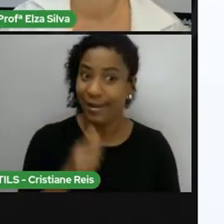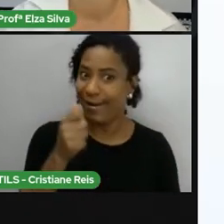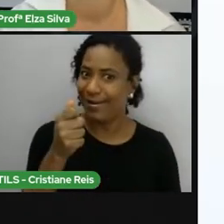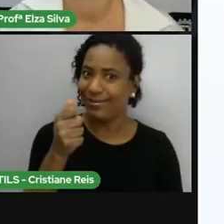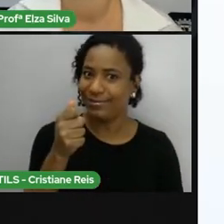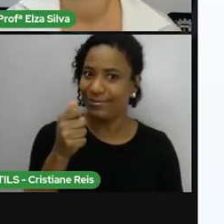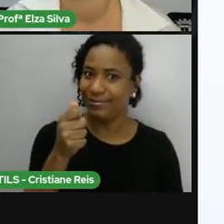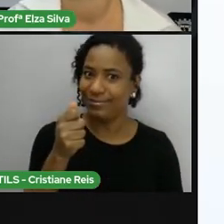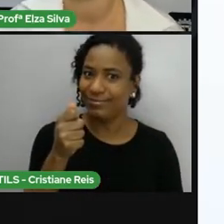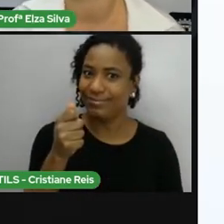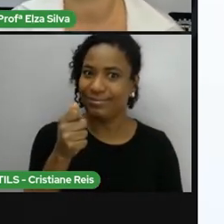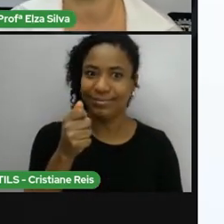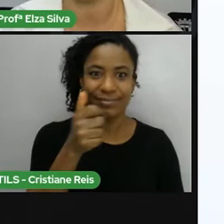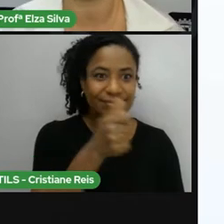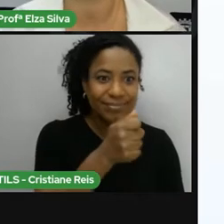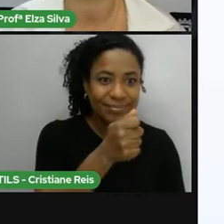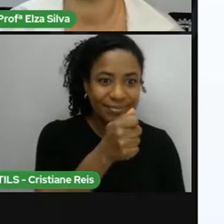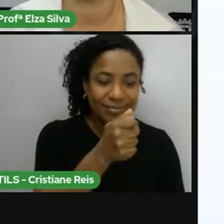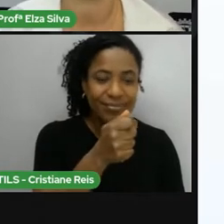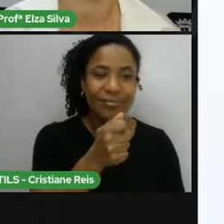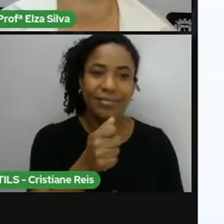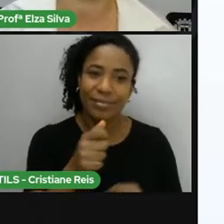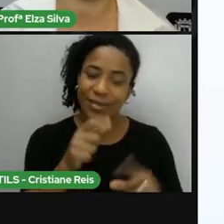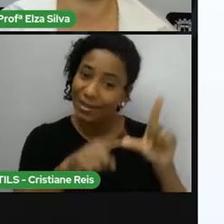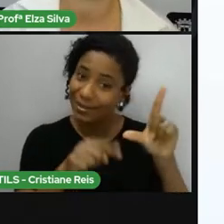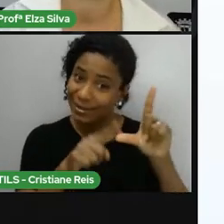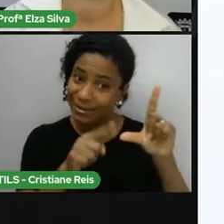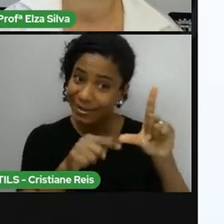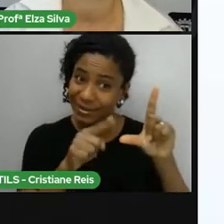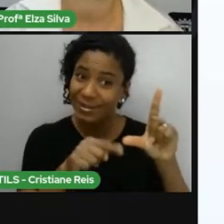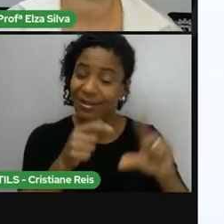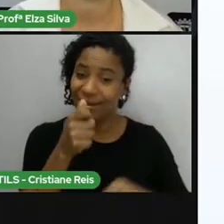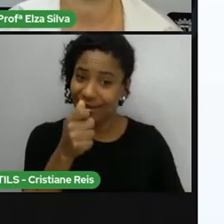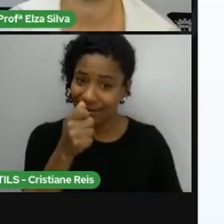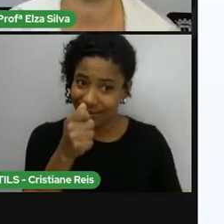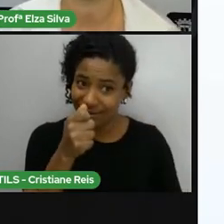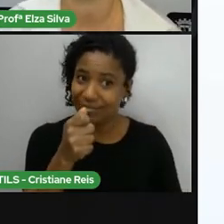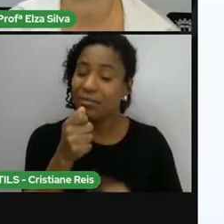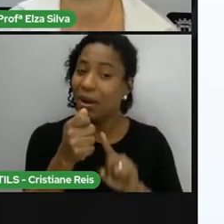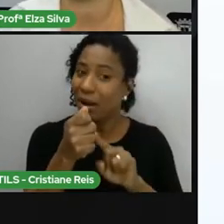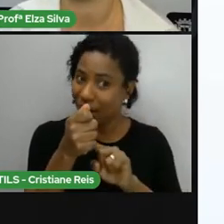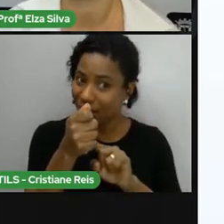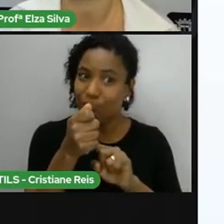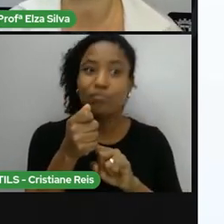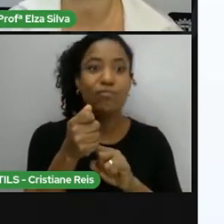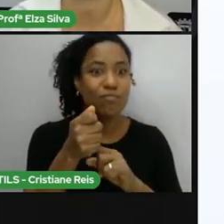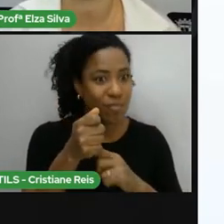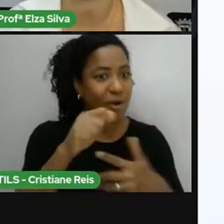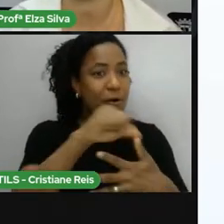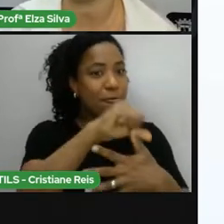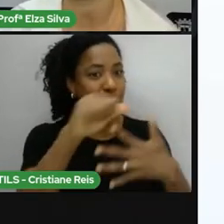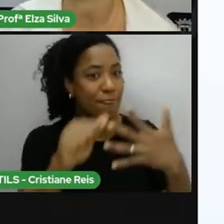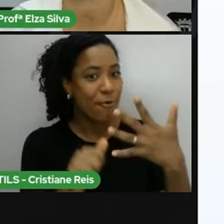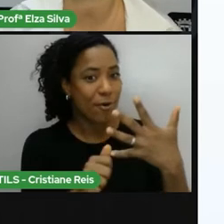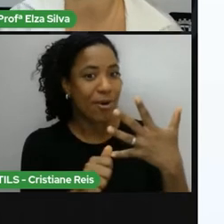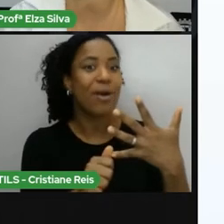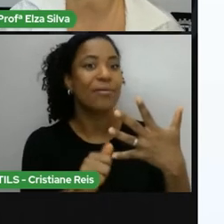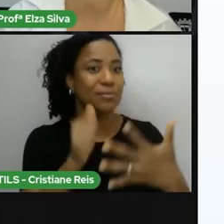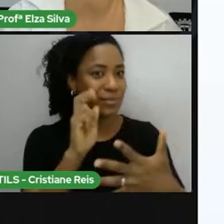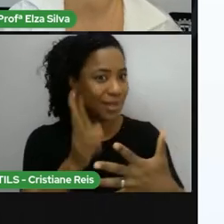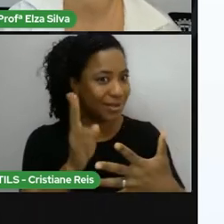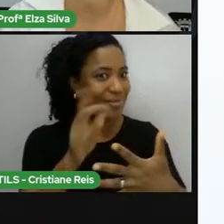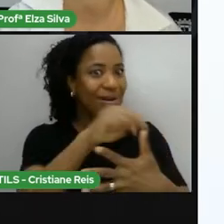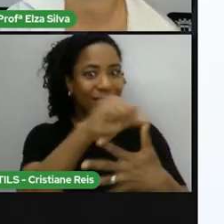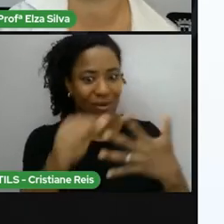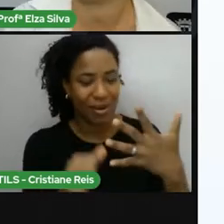A Afinal A letra A Geralmente É uma vogal Que tem Quase todas As